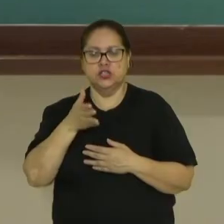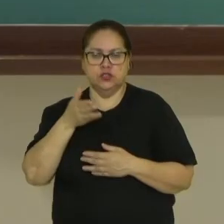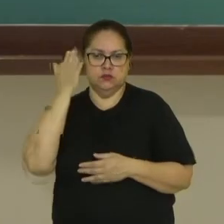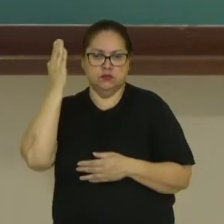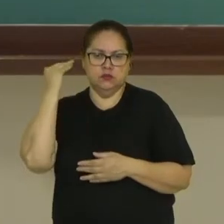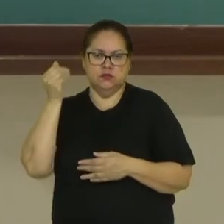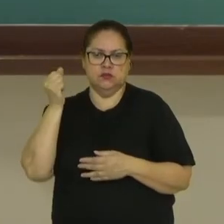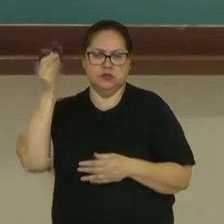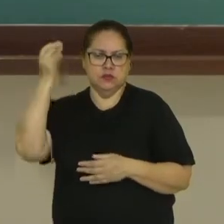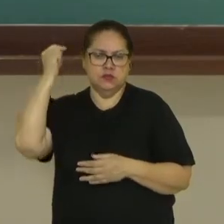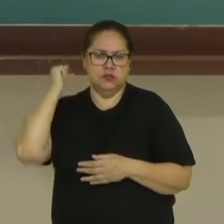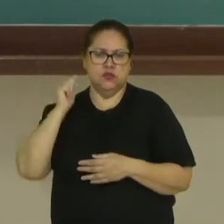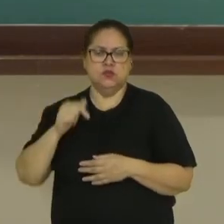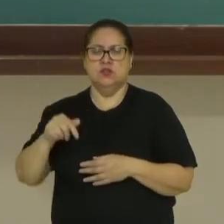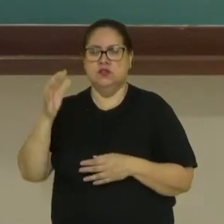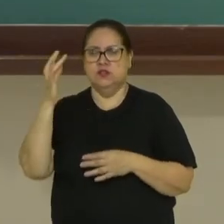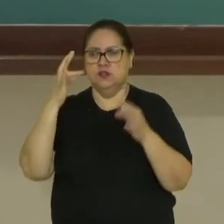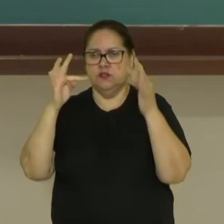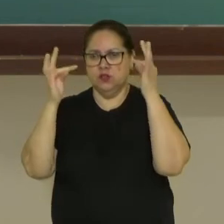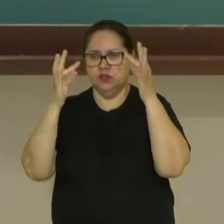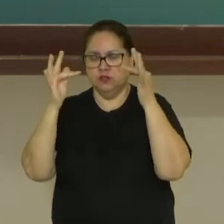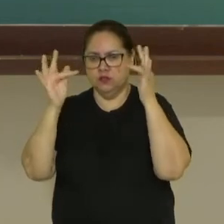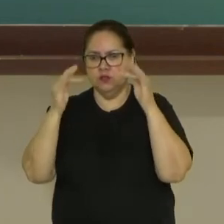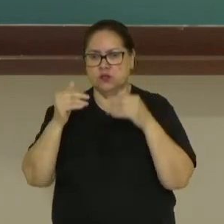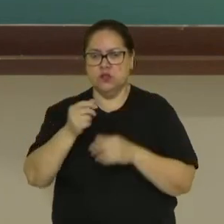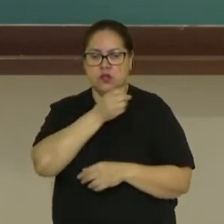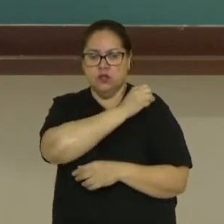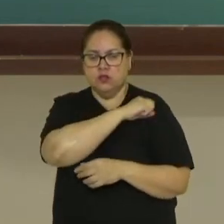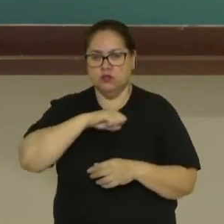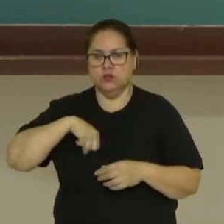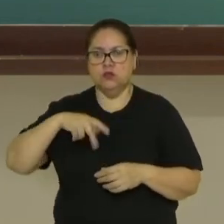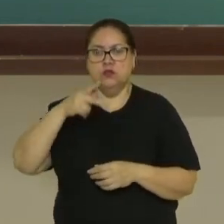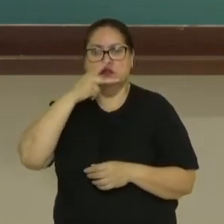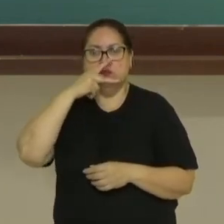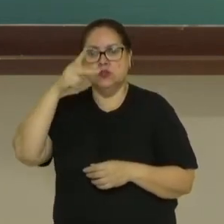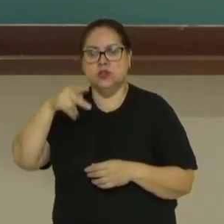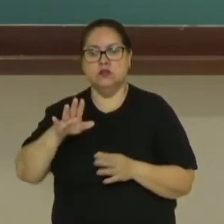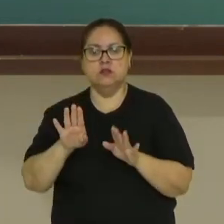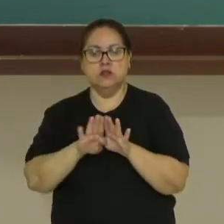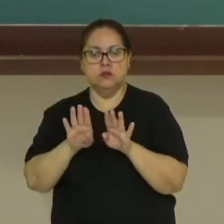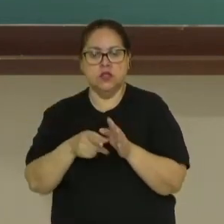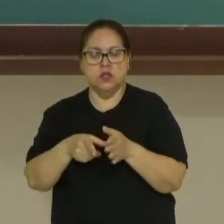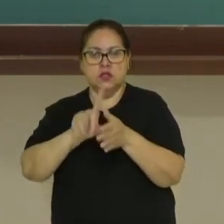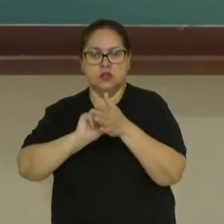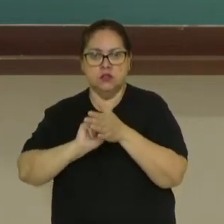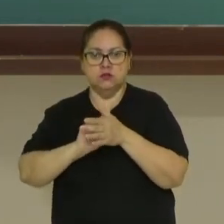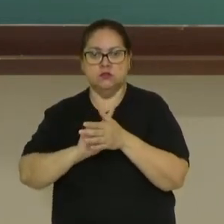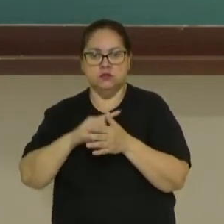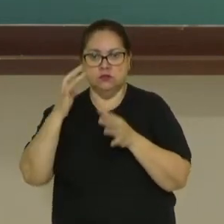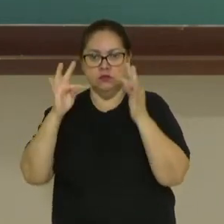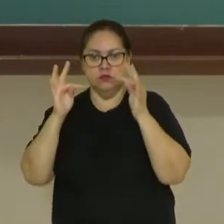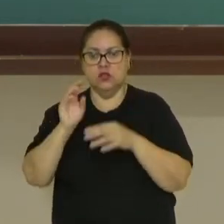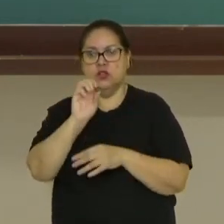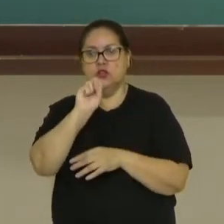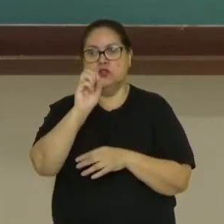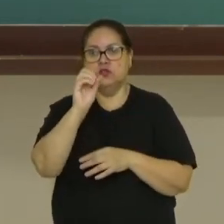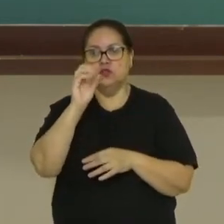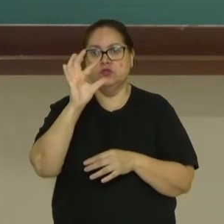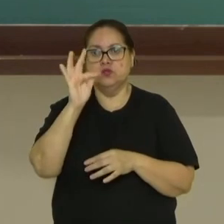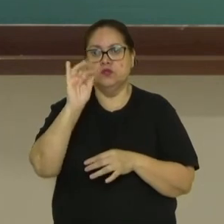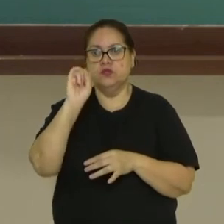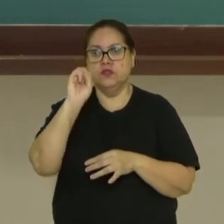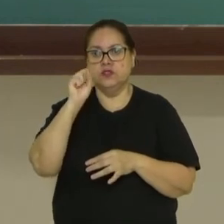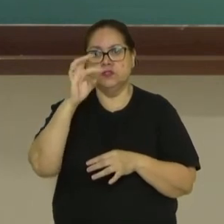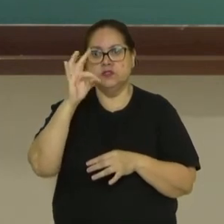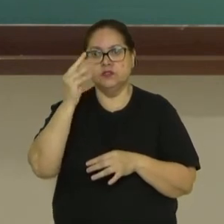desde os antigos filósofos gregos, como Sócrates e Platão, e até os filósofos vieram antes dele, os filósofos sofistas, que